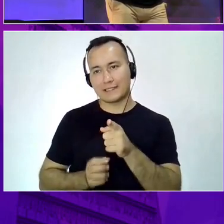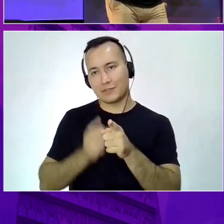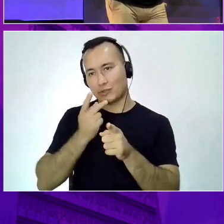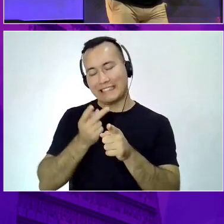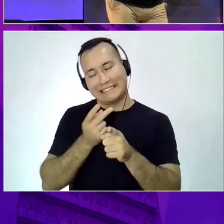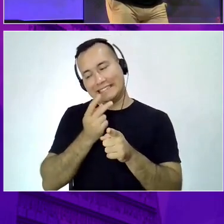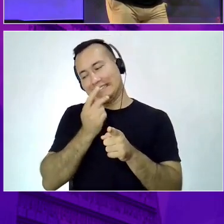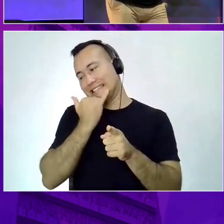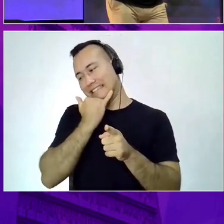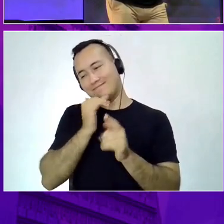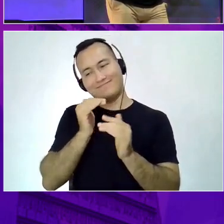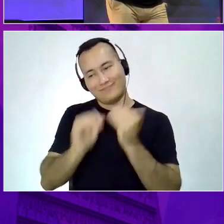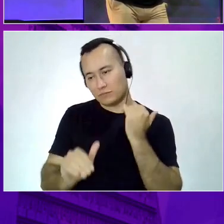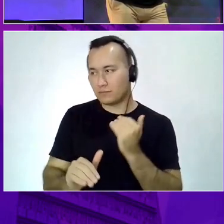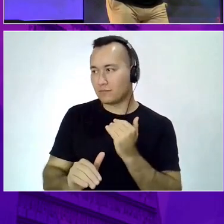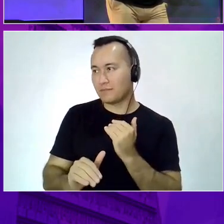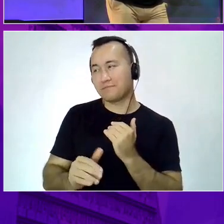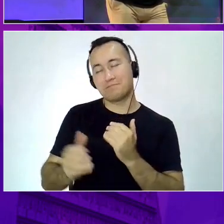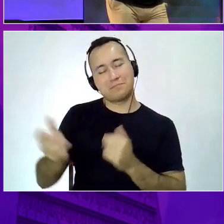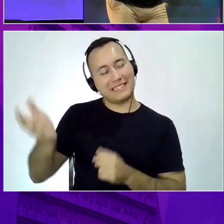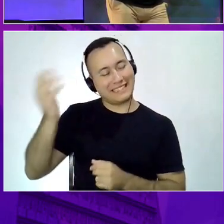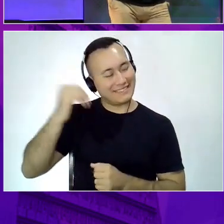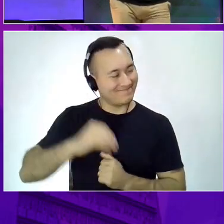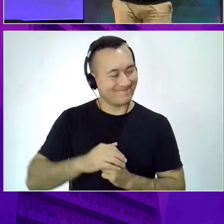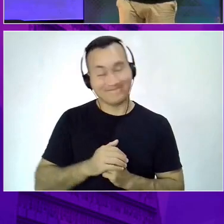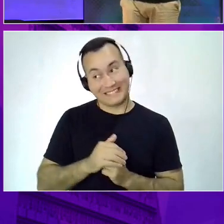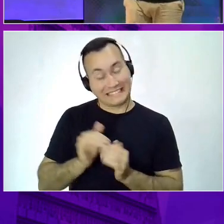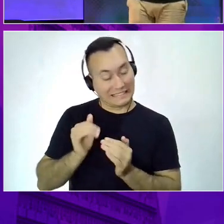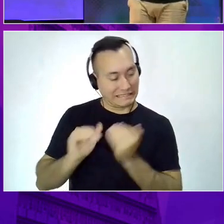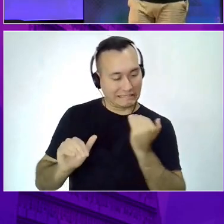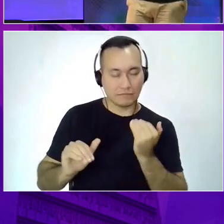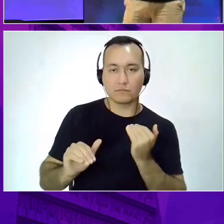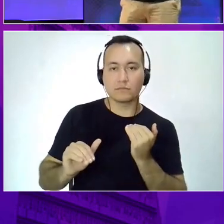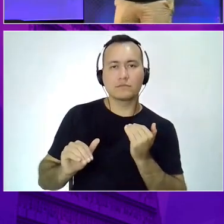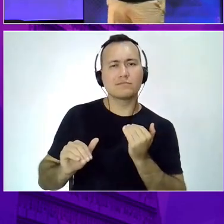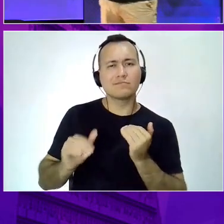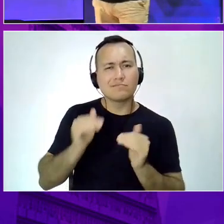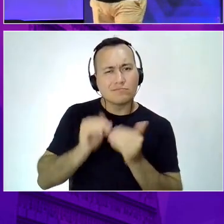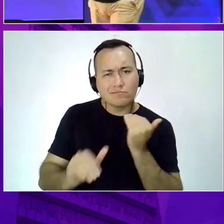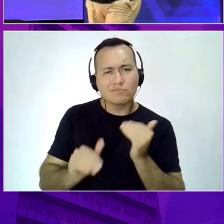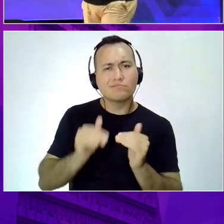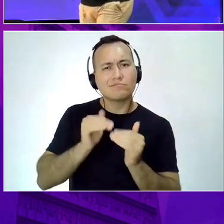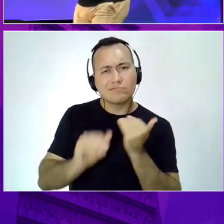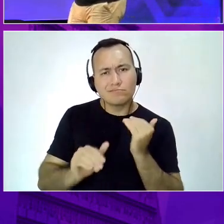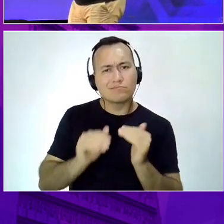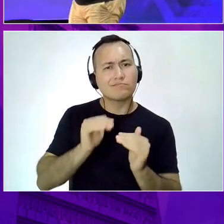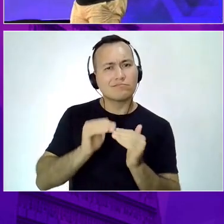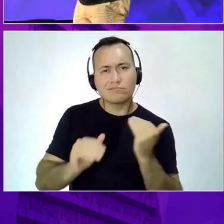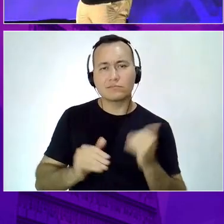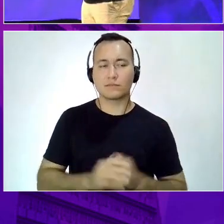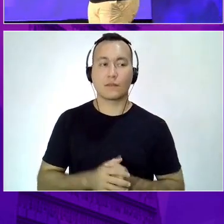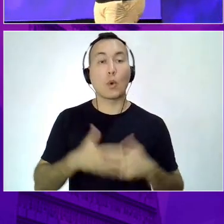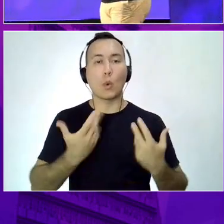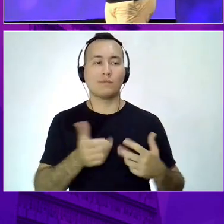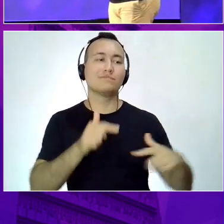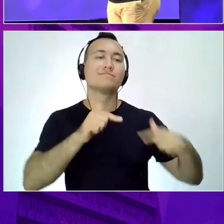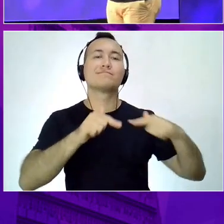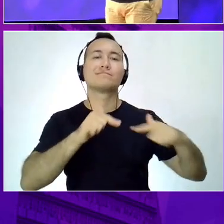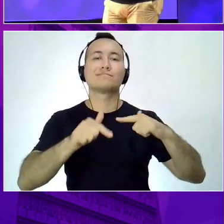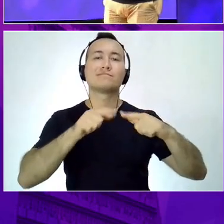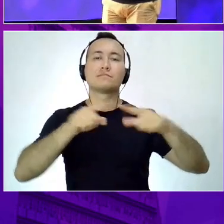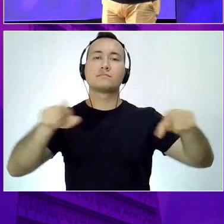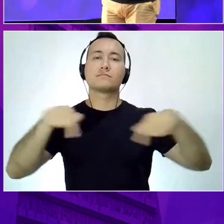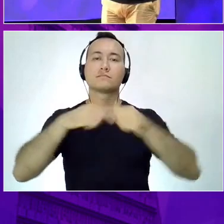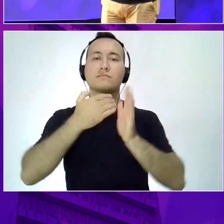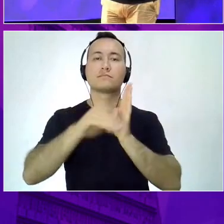Cara, família está falando um negócio, eu discordo de tudo. Ou no trabalho, né? Às vezes é no trabalho. Está todo mundo falando uma coisa, e você fala, só eu penso